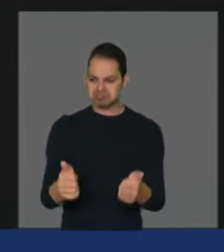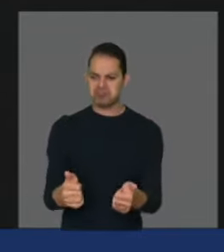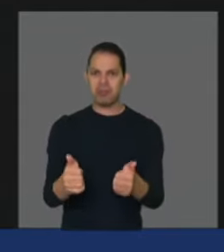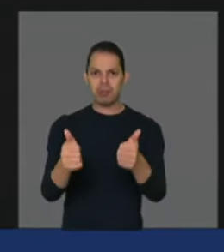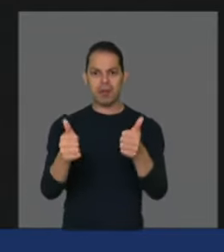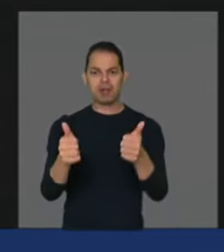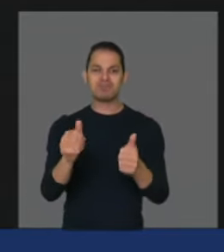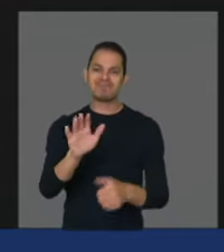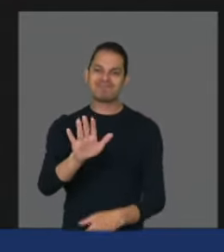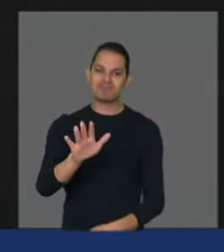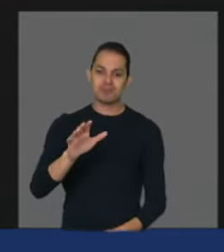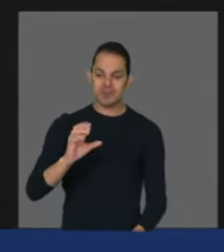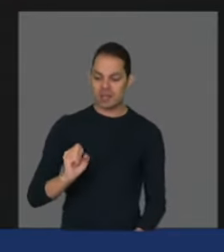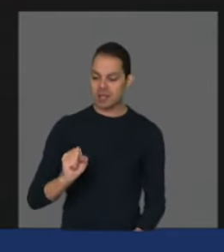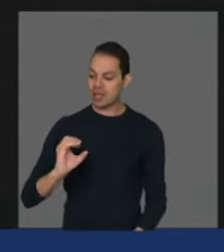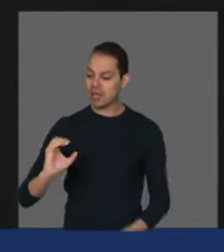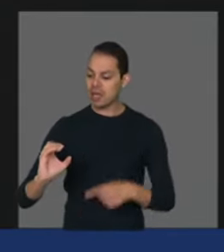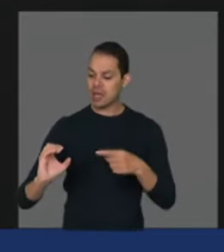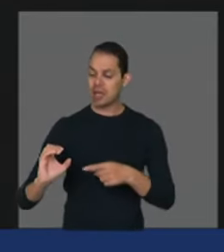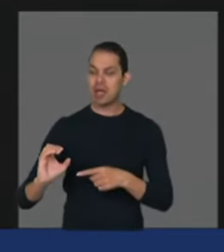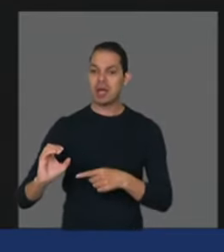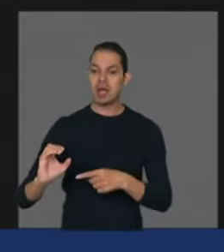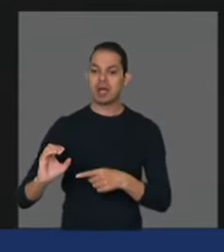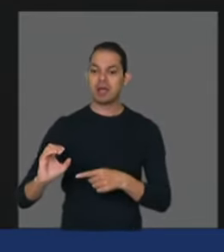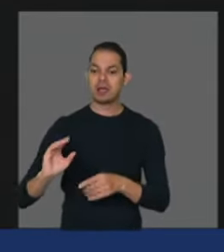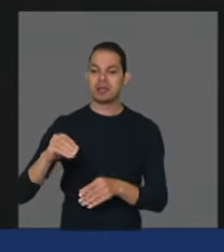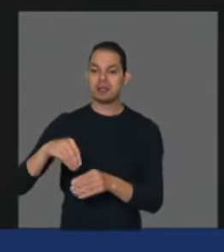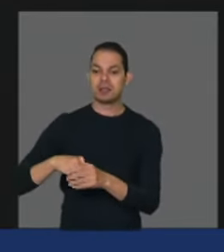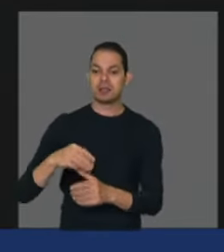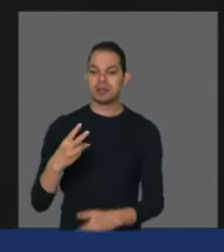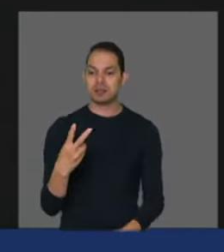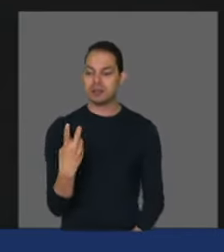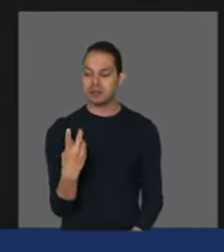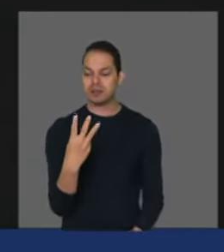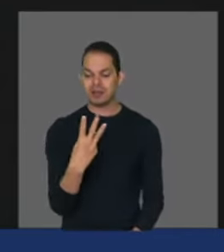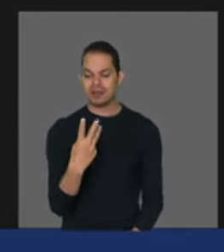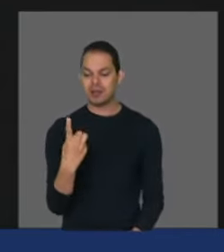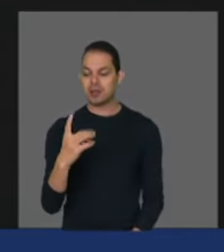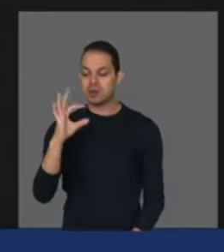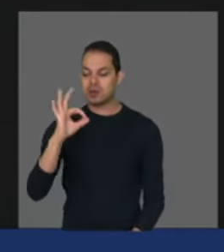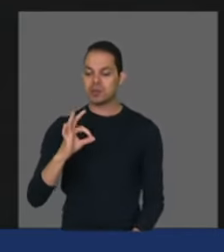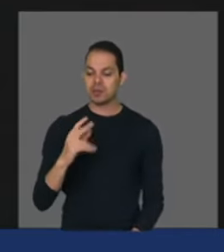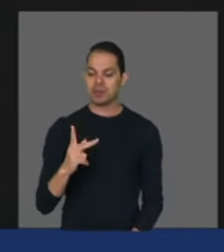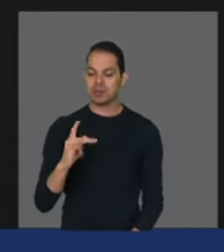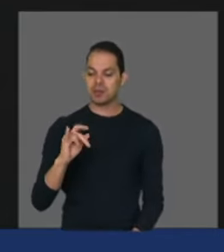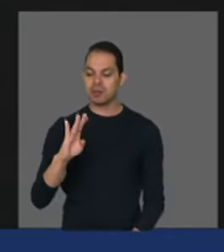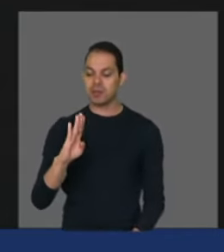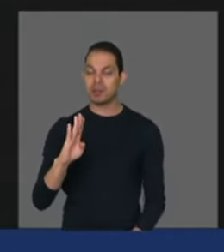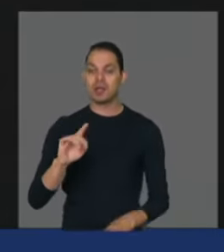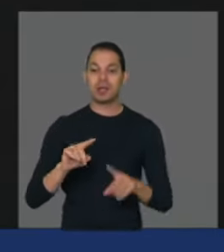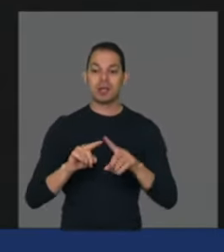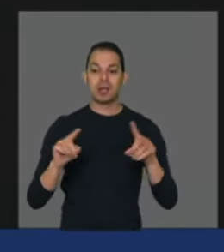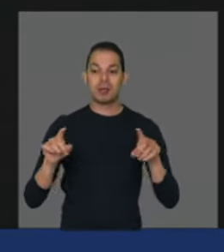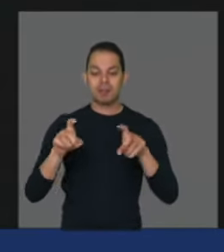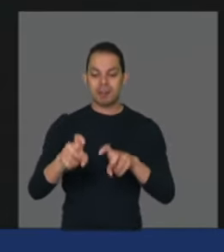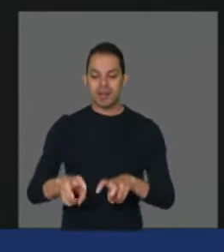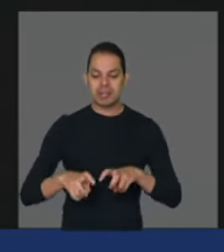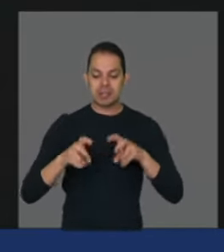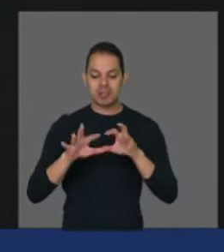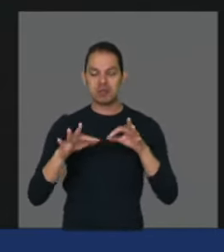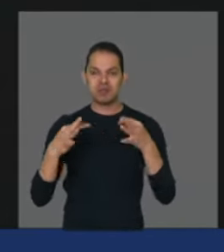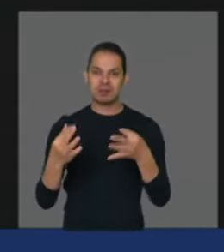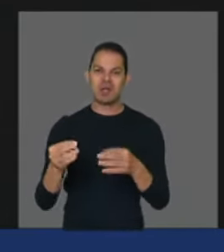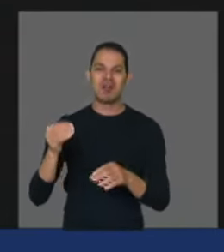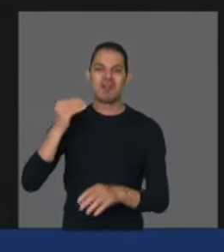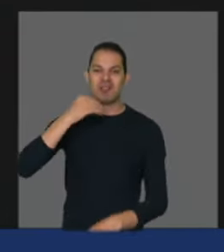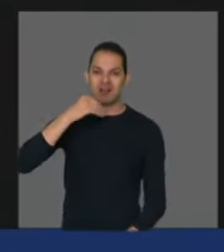Catarina representa 31% do PIB mas a agricultura familiar está a desejar hoje nós